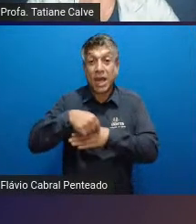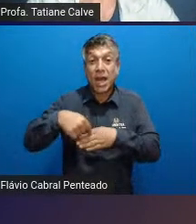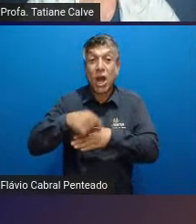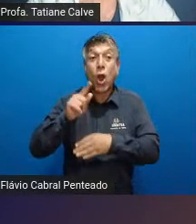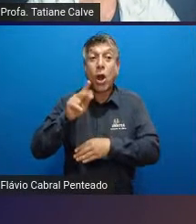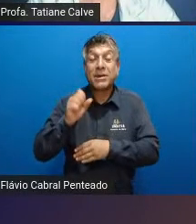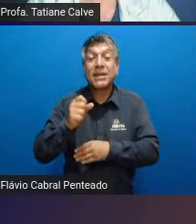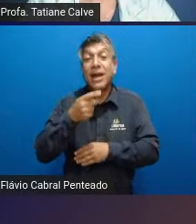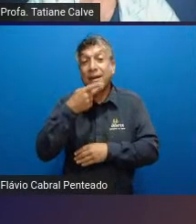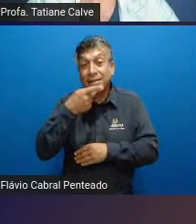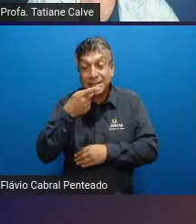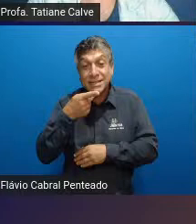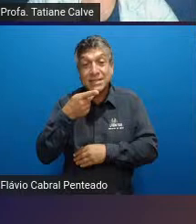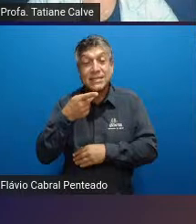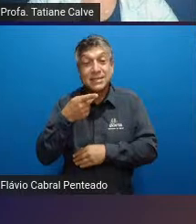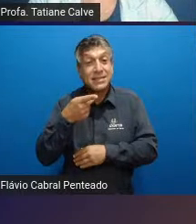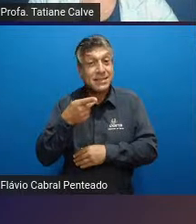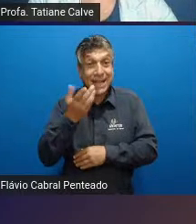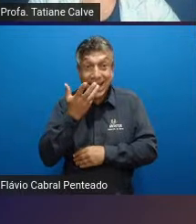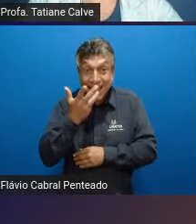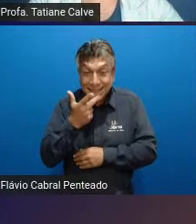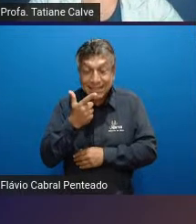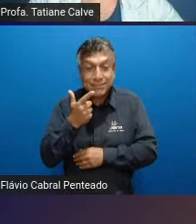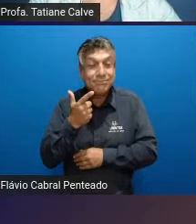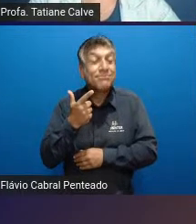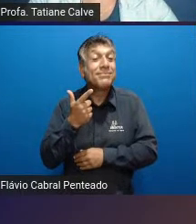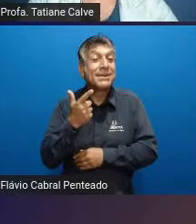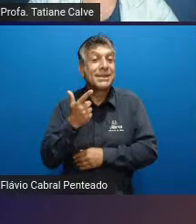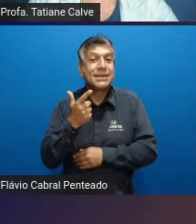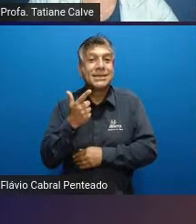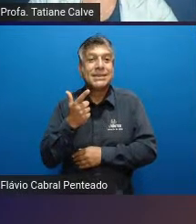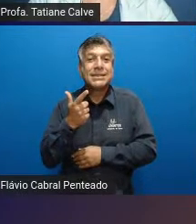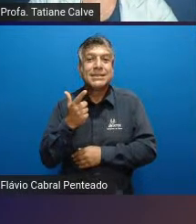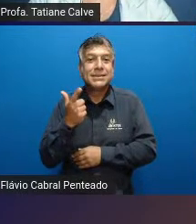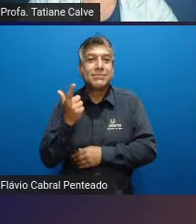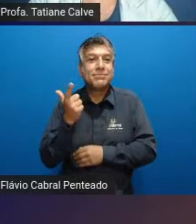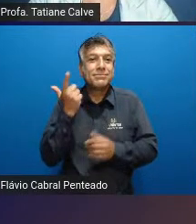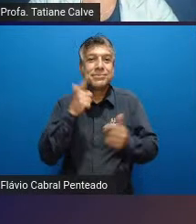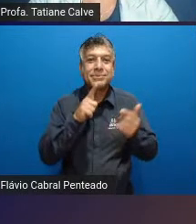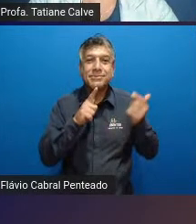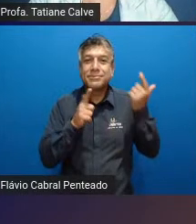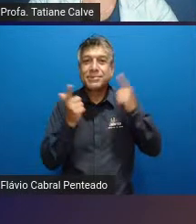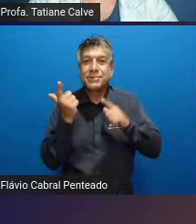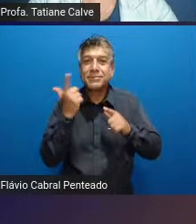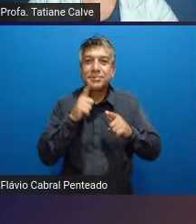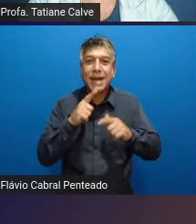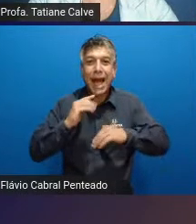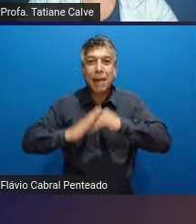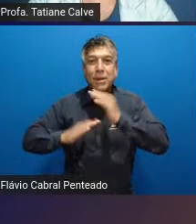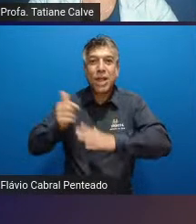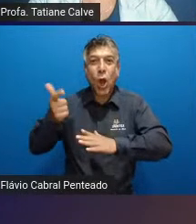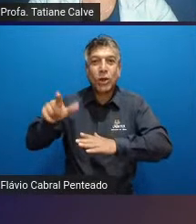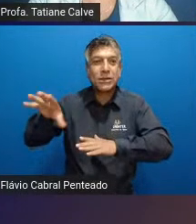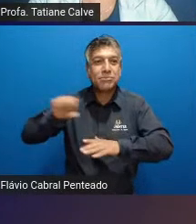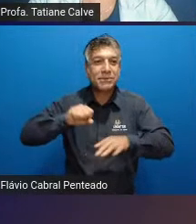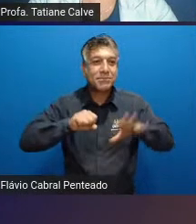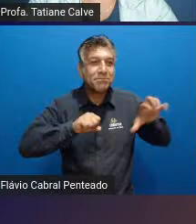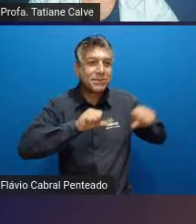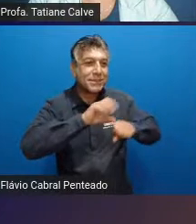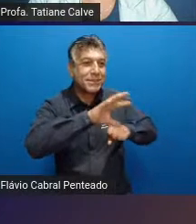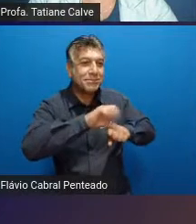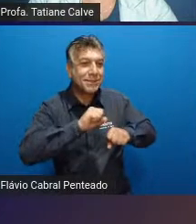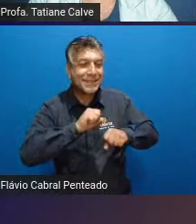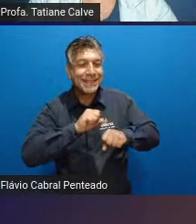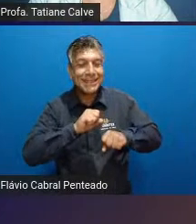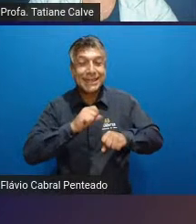que através dele a criança realiza as aquisições de outras habilidades ou seja a partir